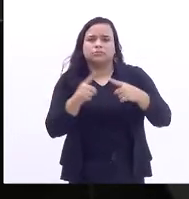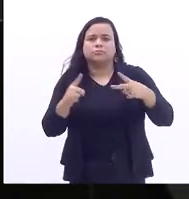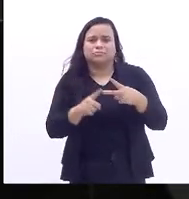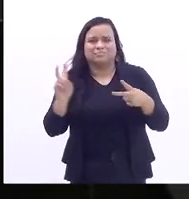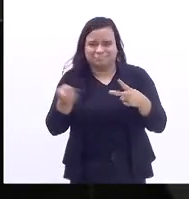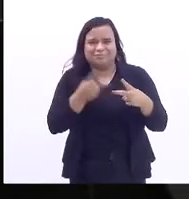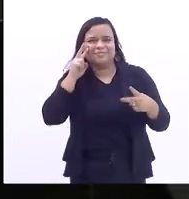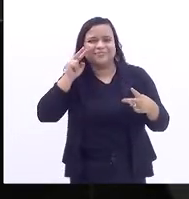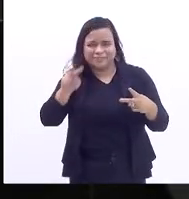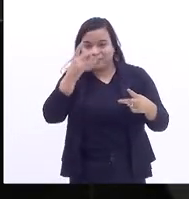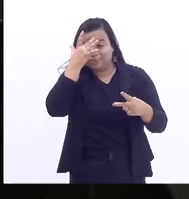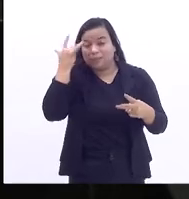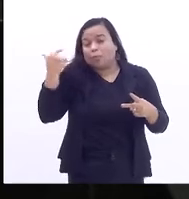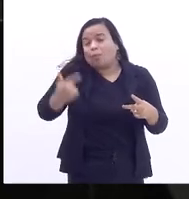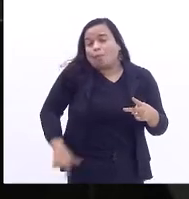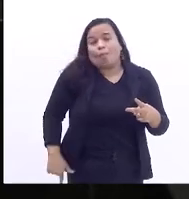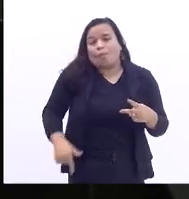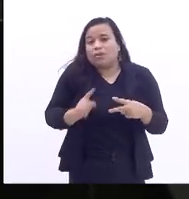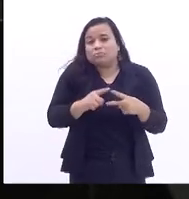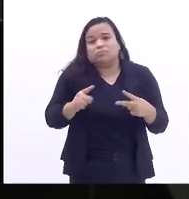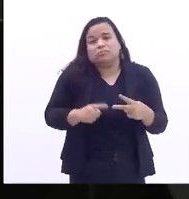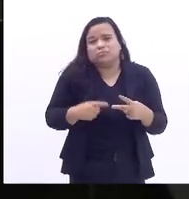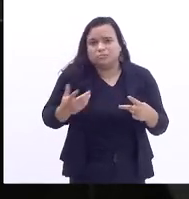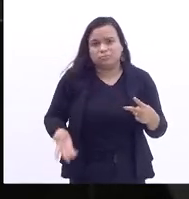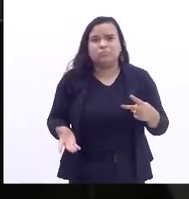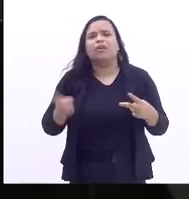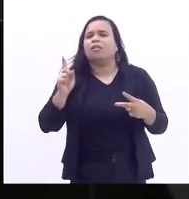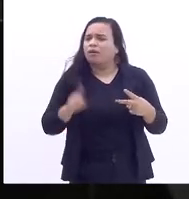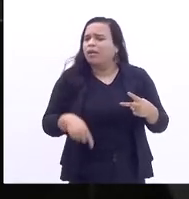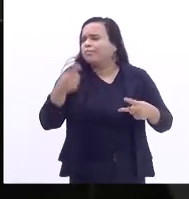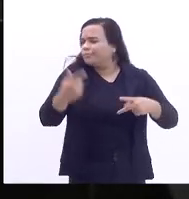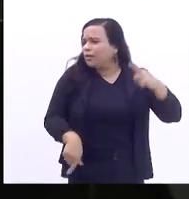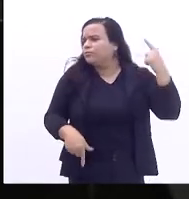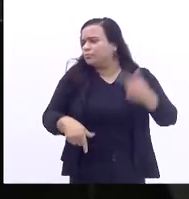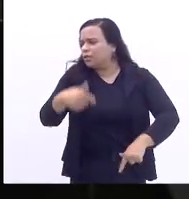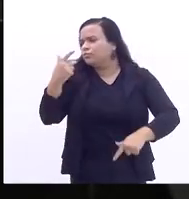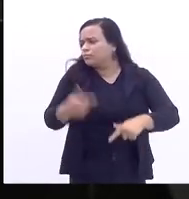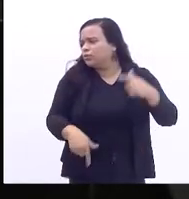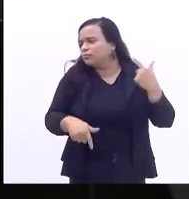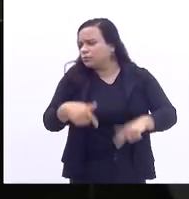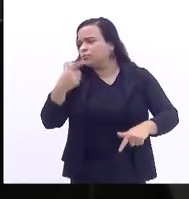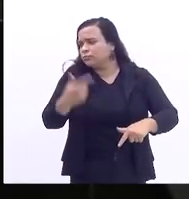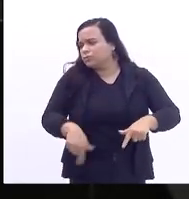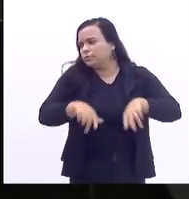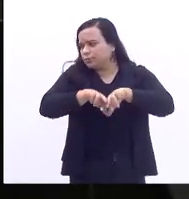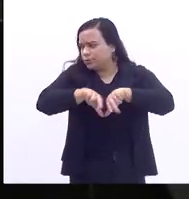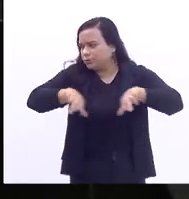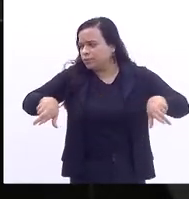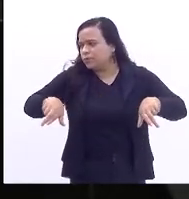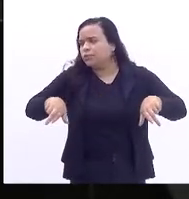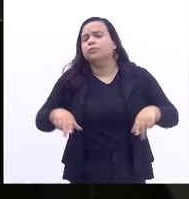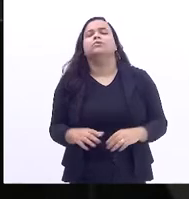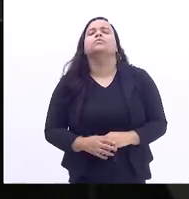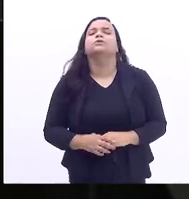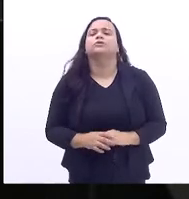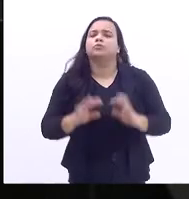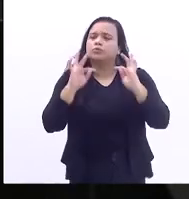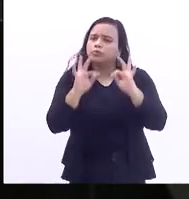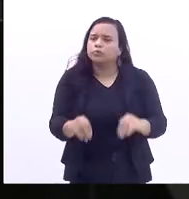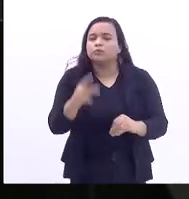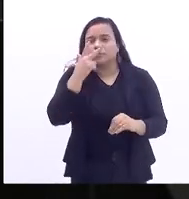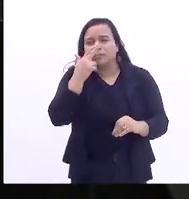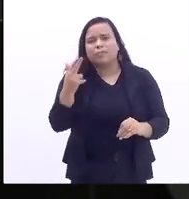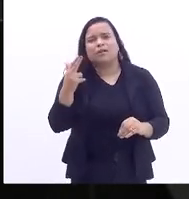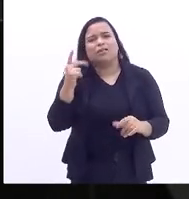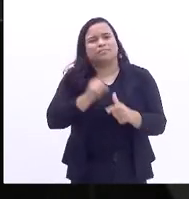inocentes, porque elas vêm se sucedendo. É um quadro que desagrega toda a questão